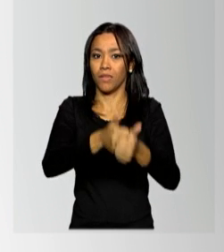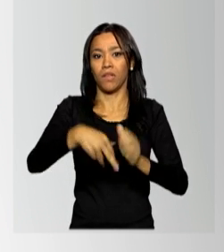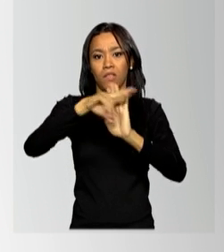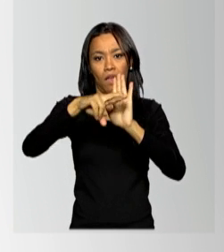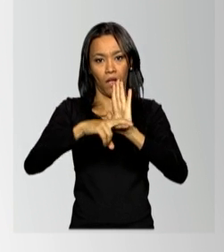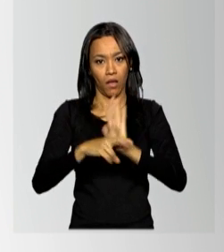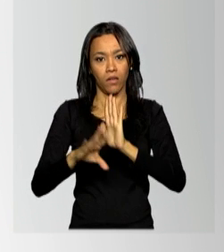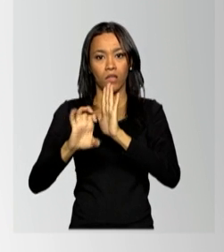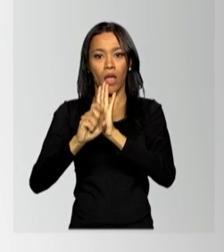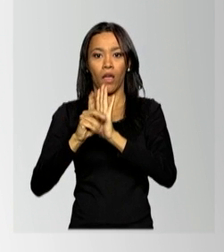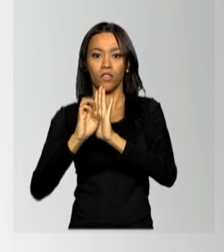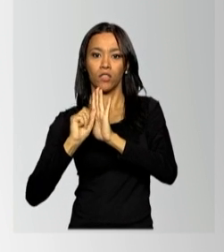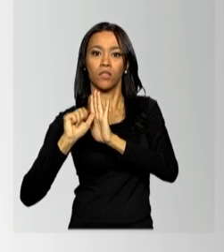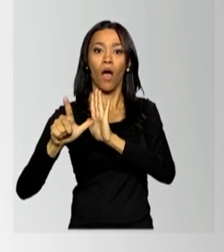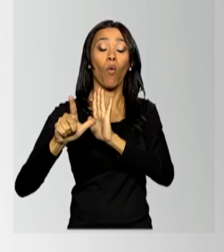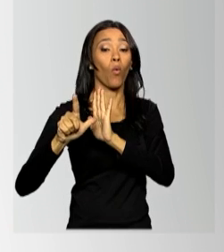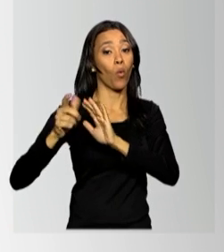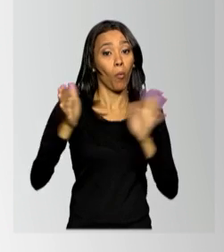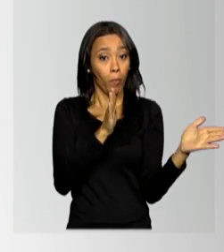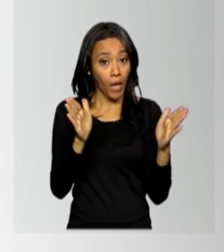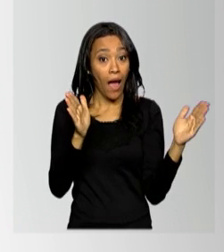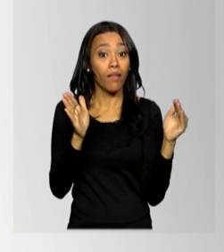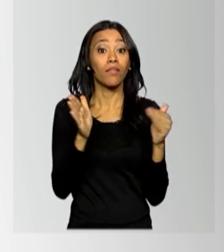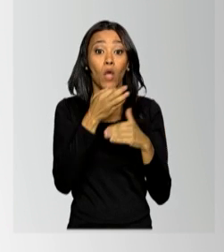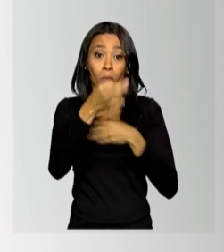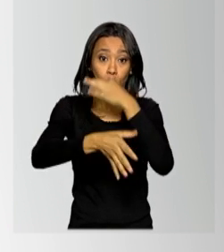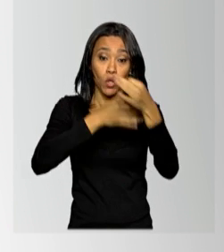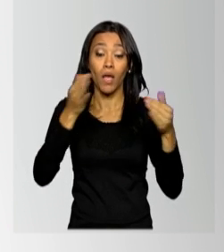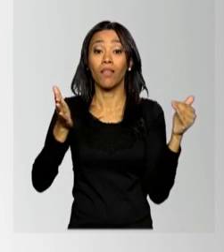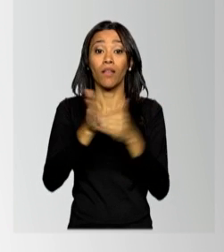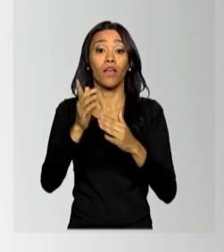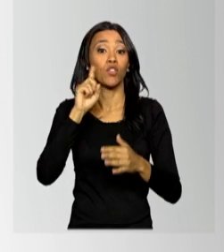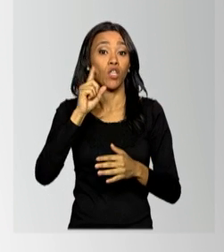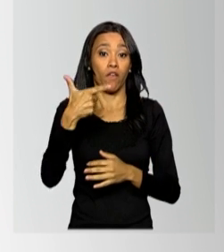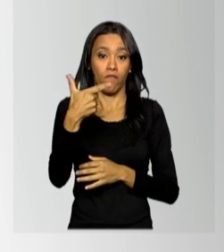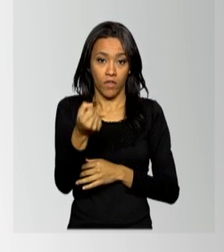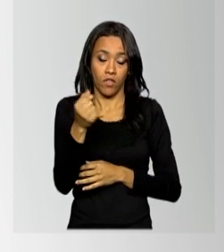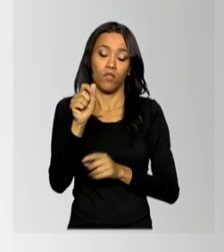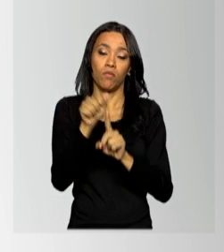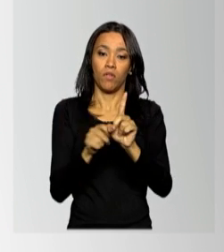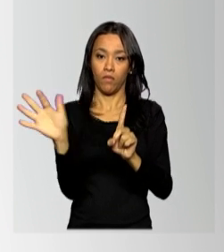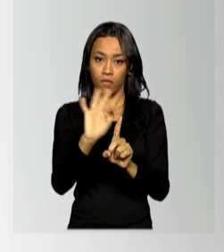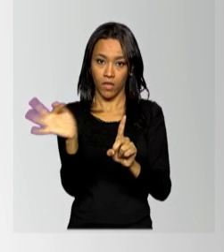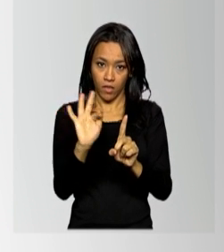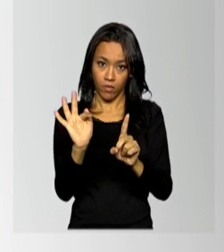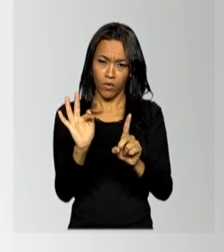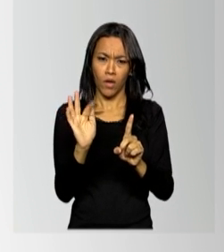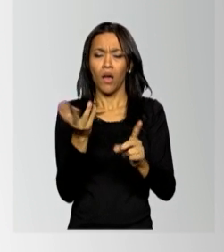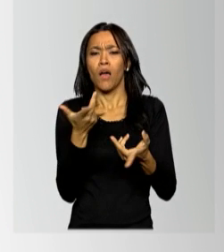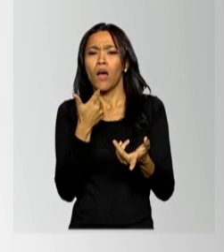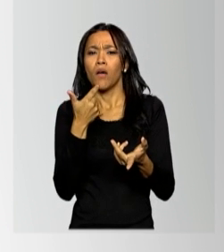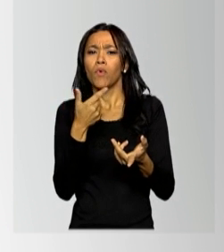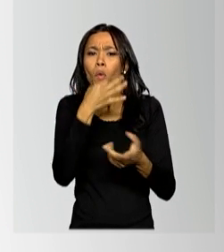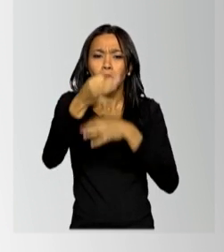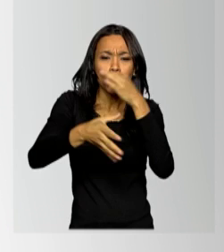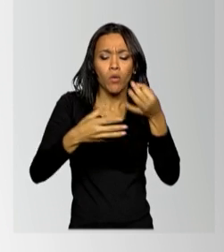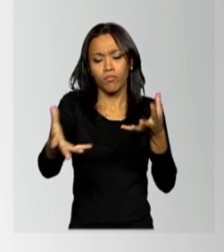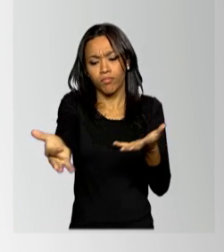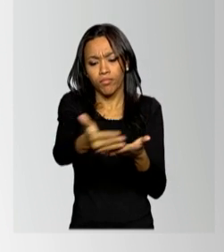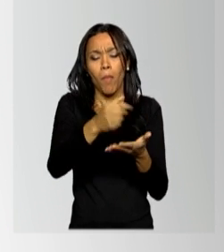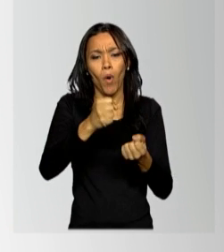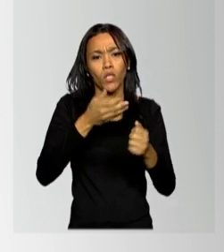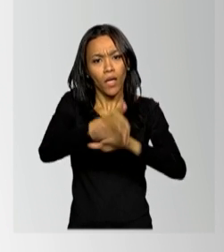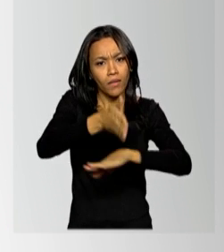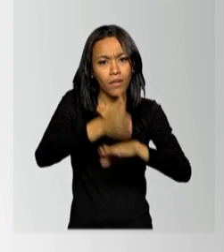descritas no edital. O prazo para envio de sugestões acaba no dia 20 de fevereiro. Os procedimentos da consulta podem ser